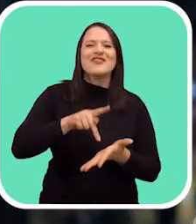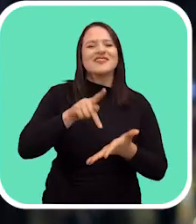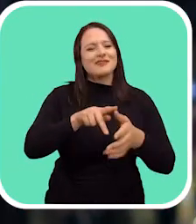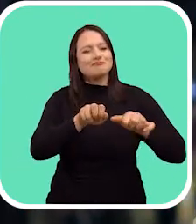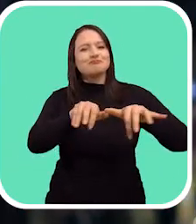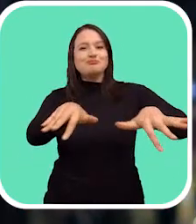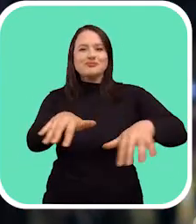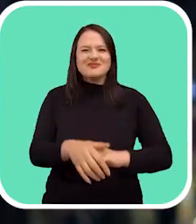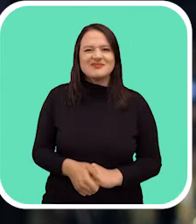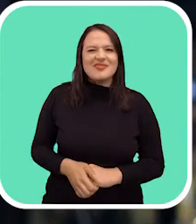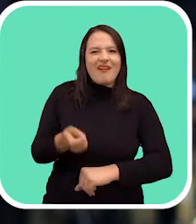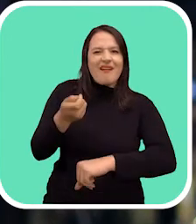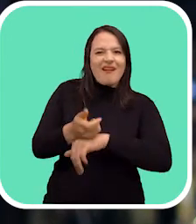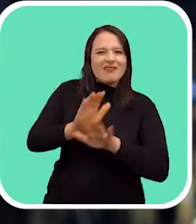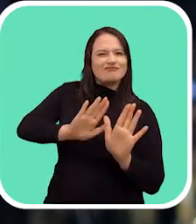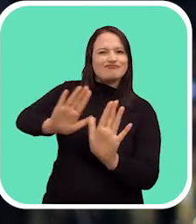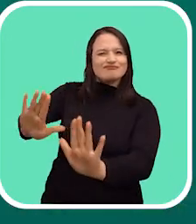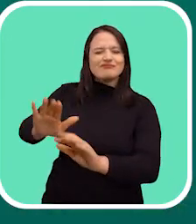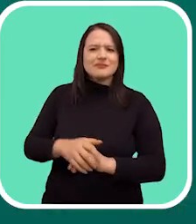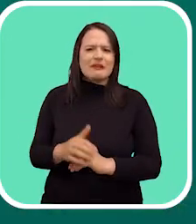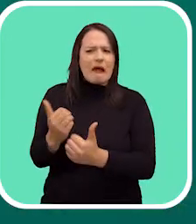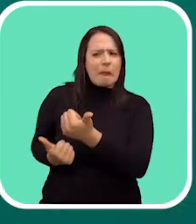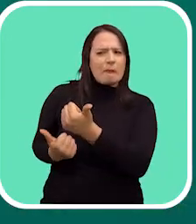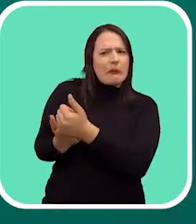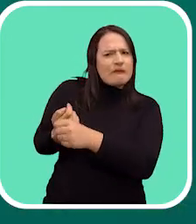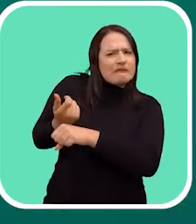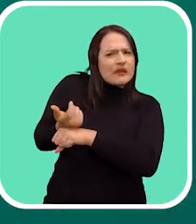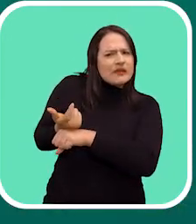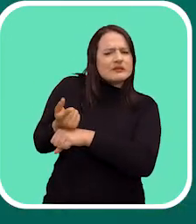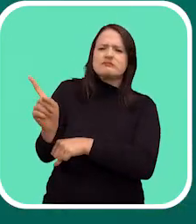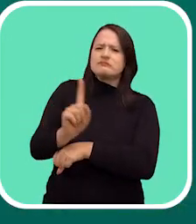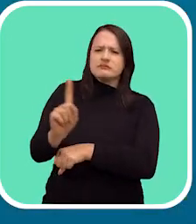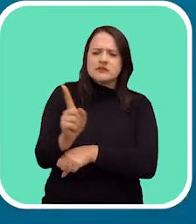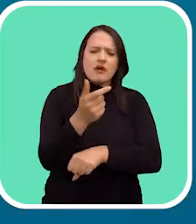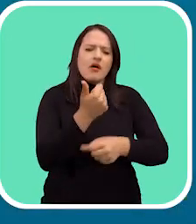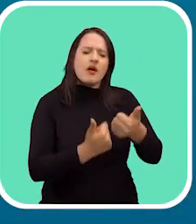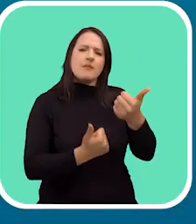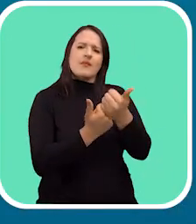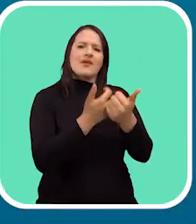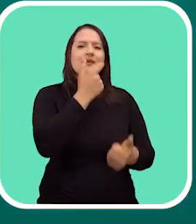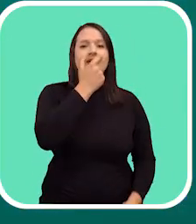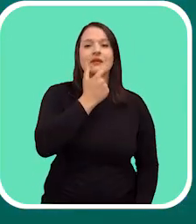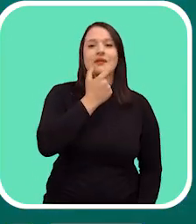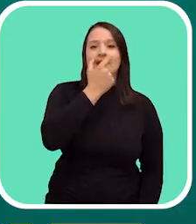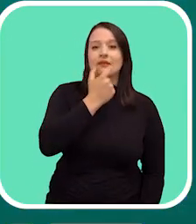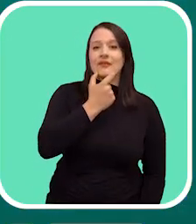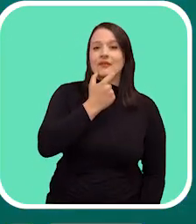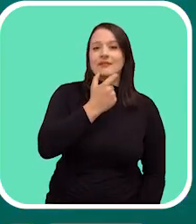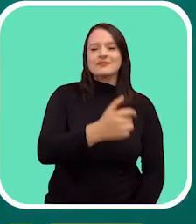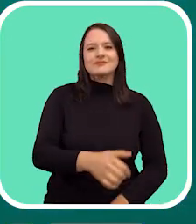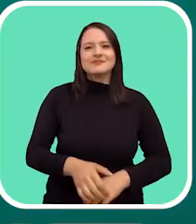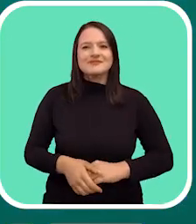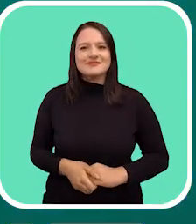compartilhe amor e verdade. Show fake news. Não fica com fake, fica com greca.